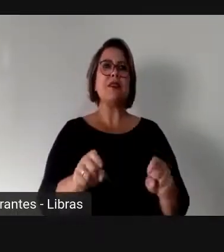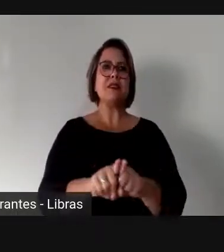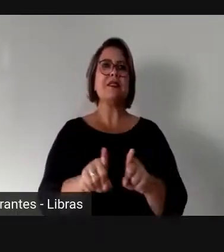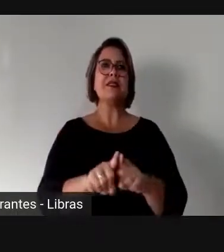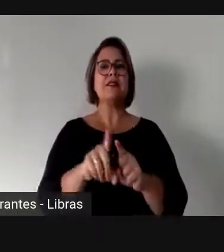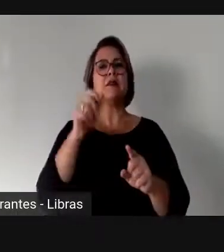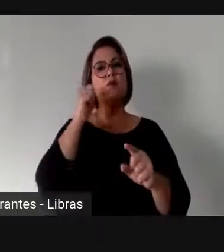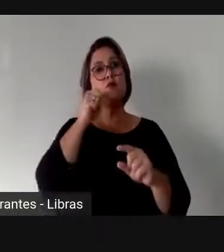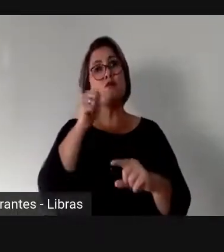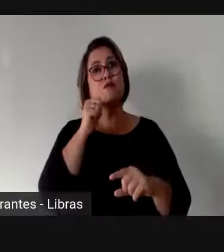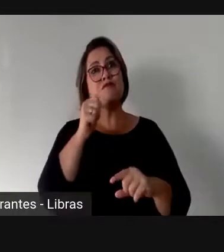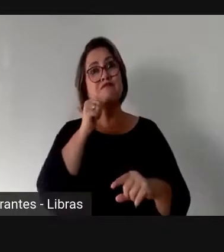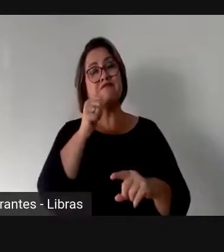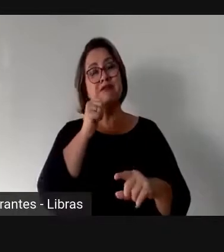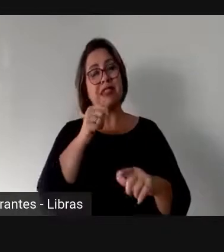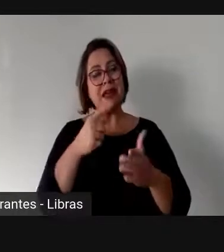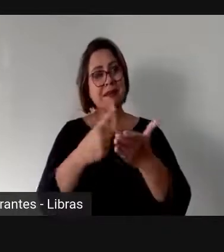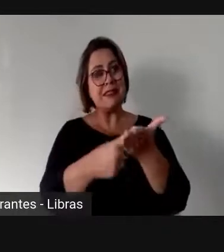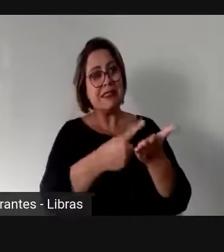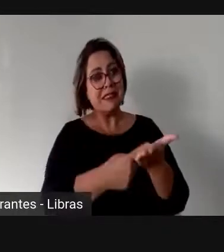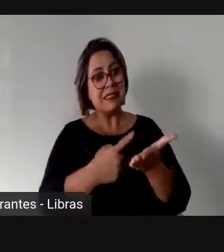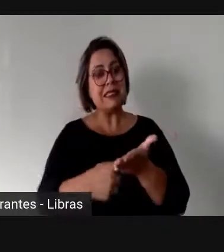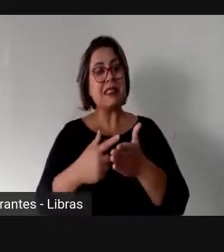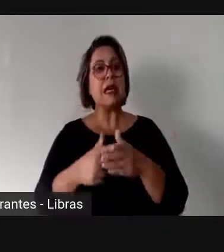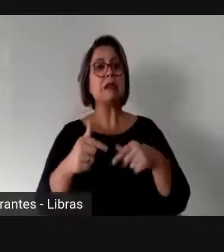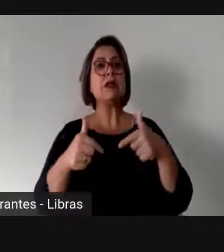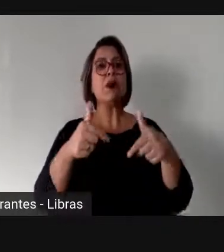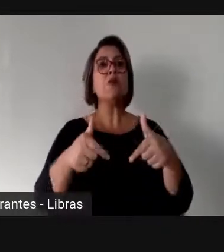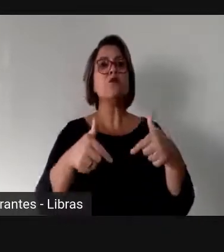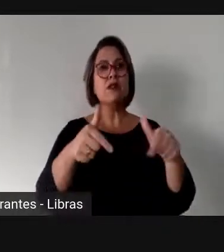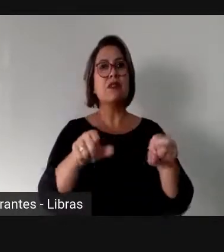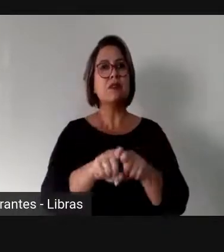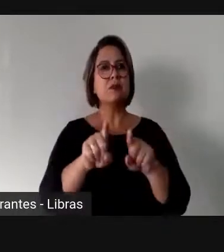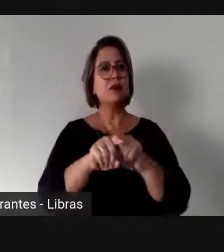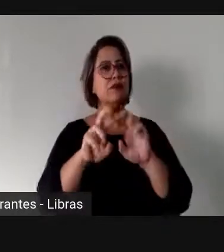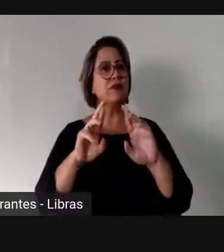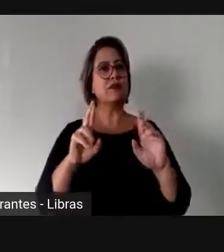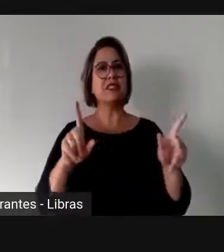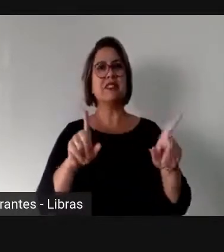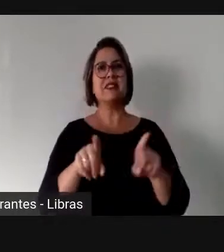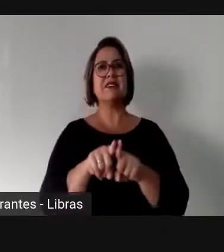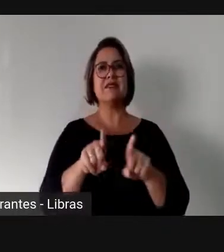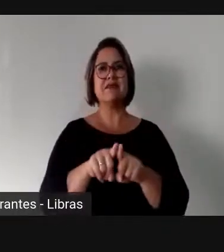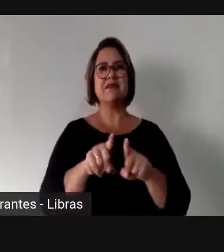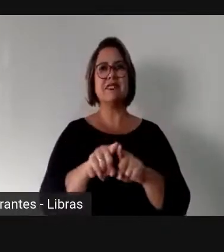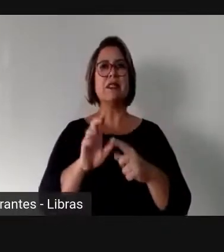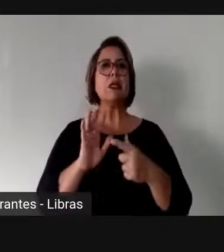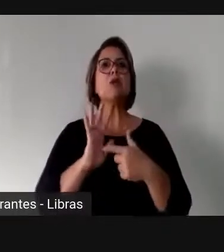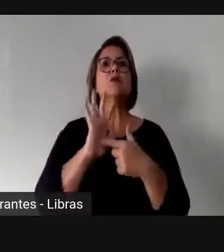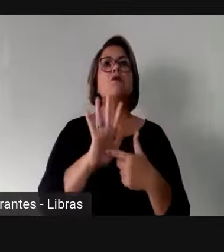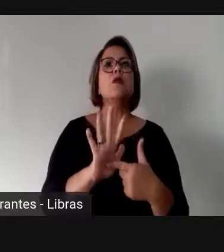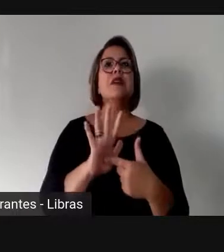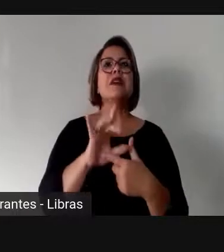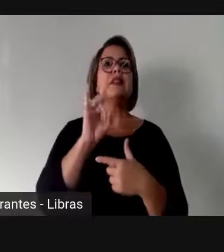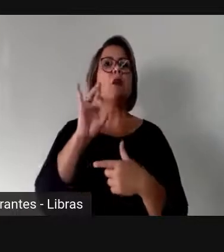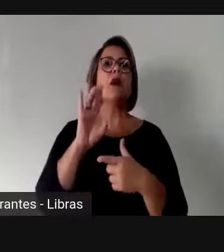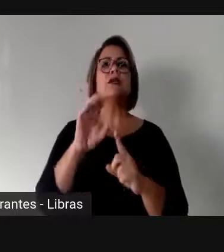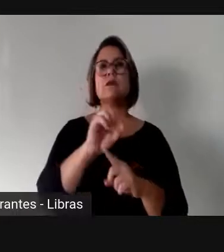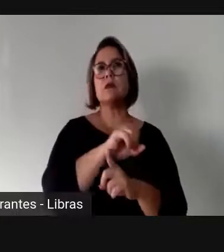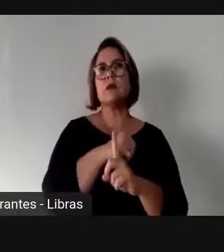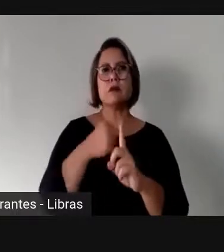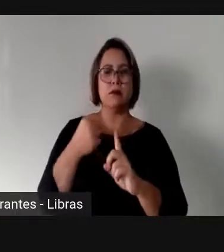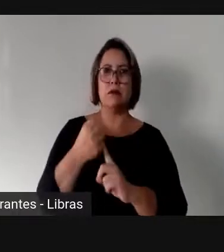se mobilizem. Há uma desigualdade gritante e não é só uma desigualdade social no Brasil.